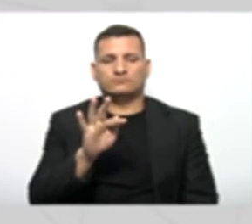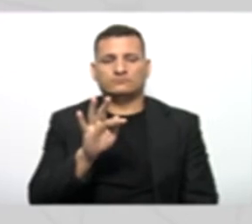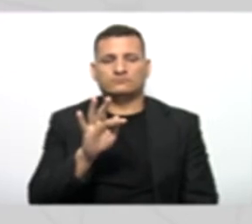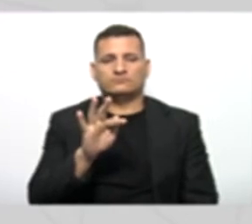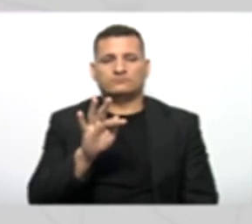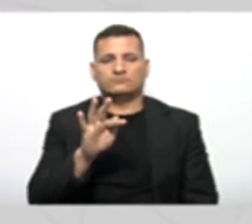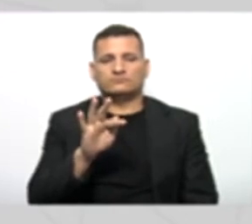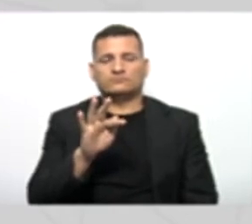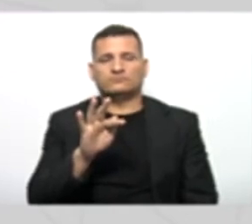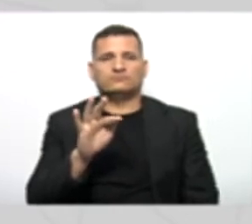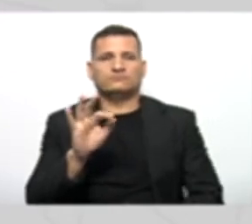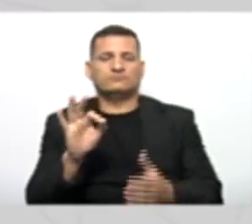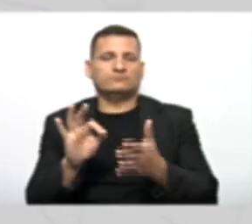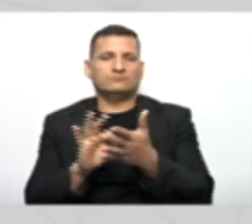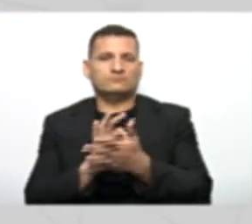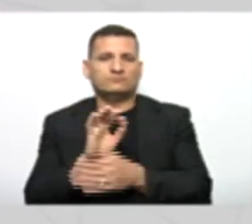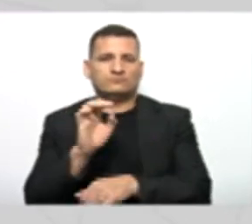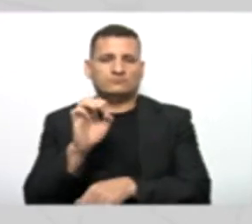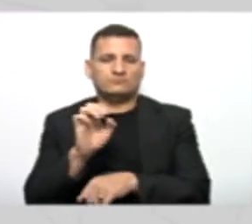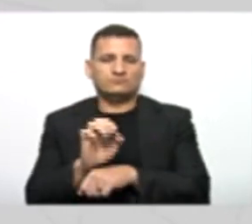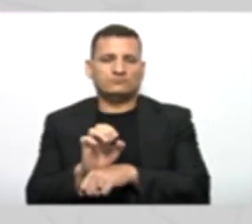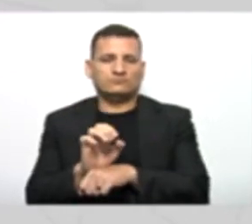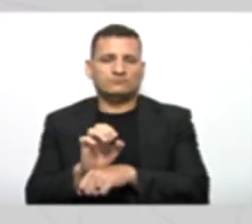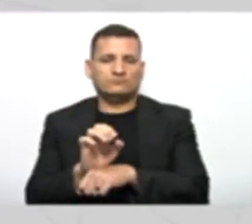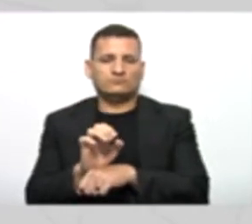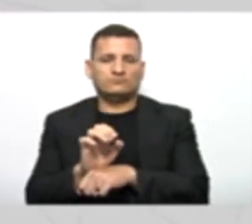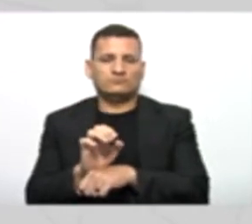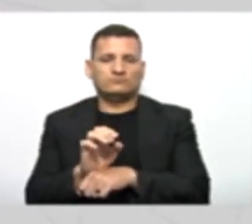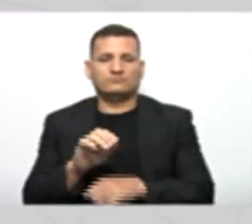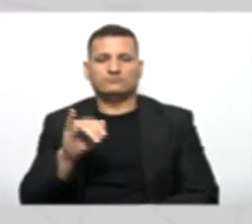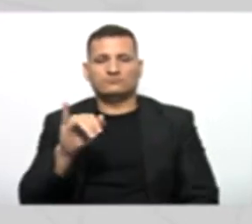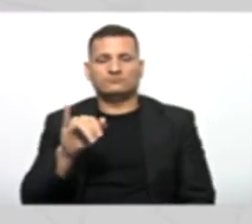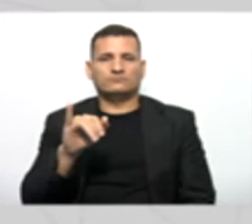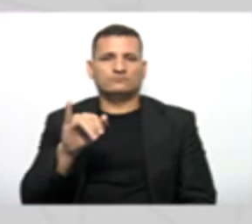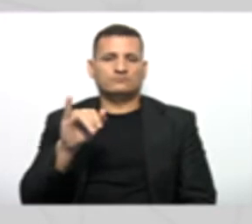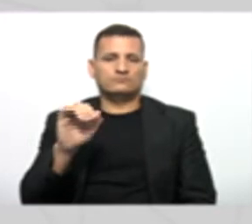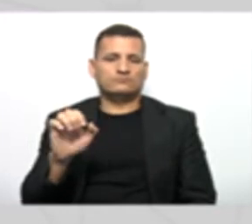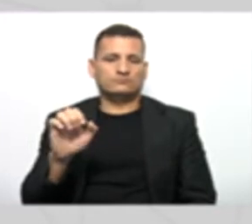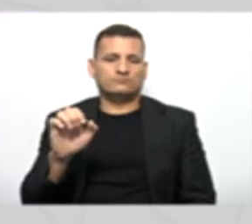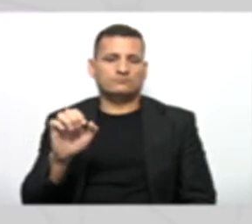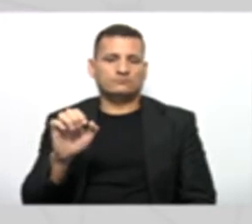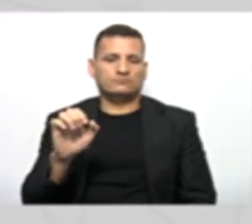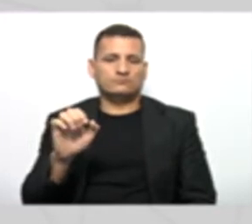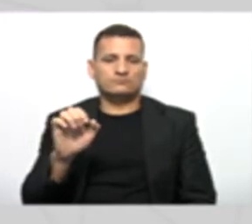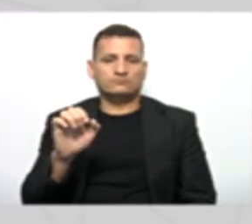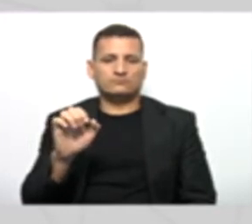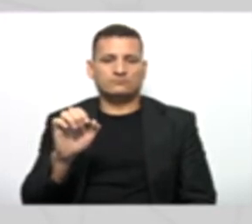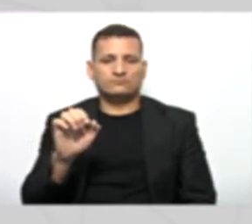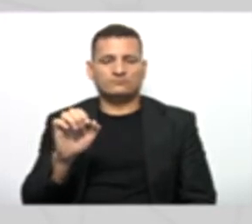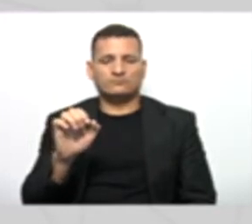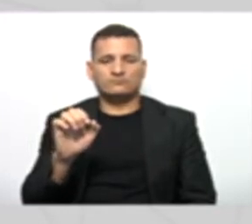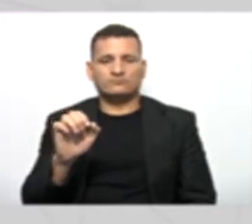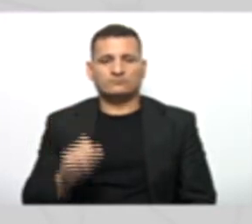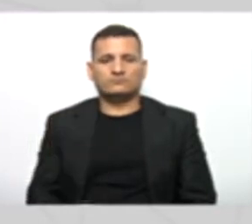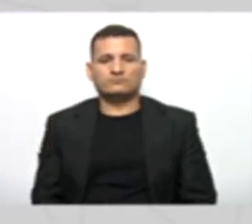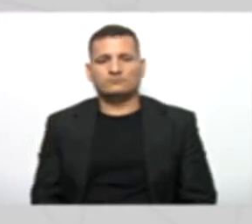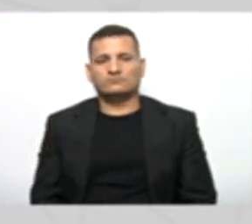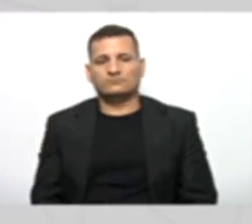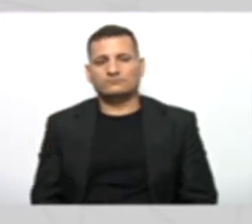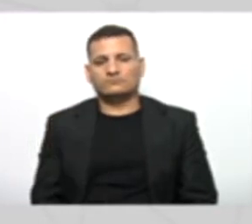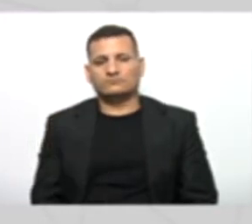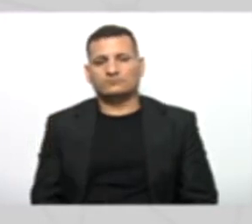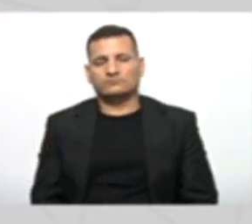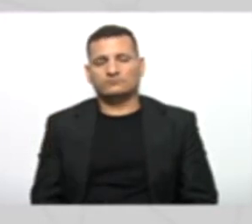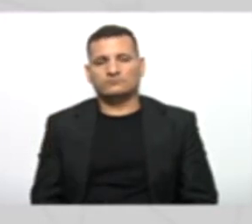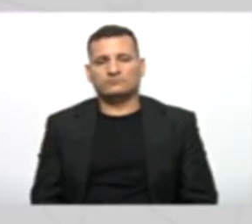Inscrição Estadual Ok Recebe I